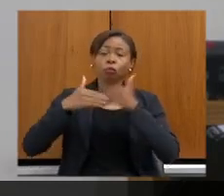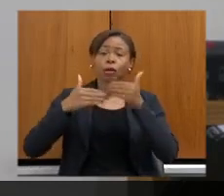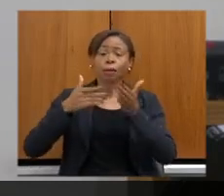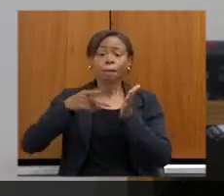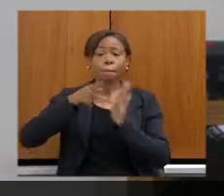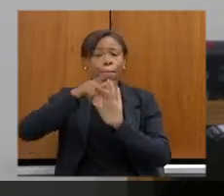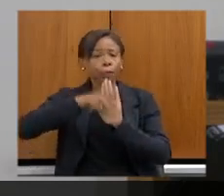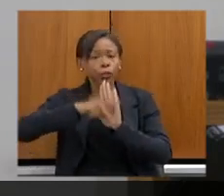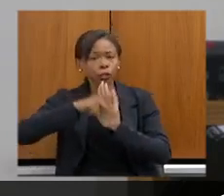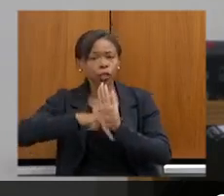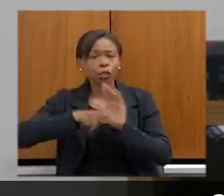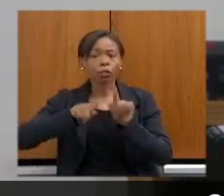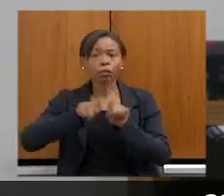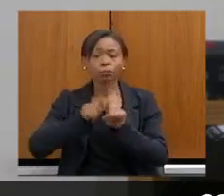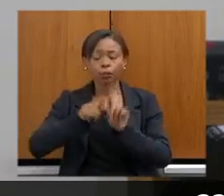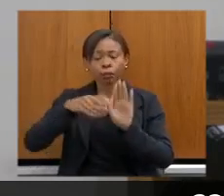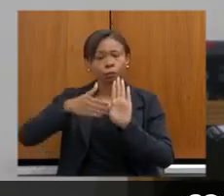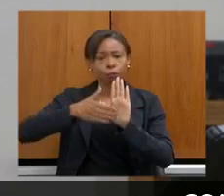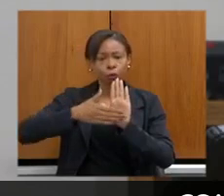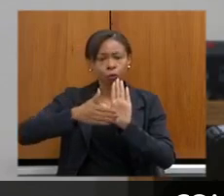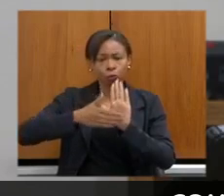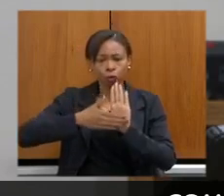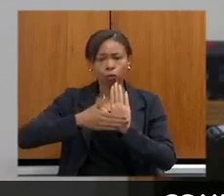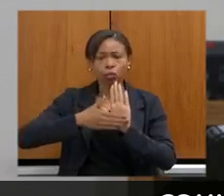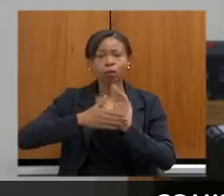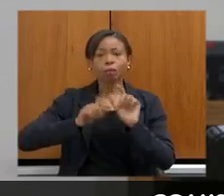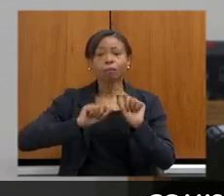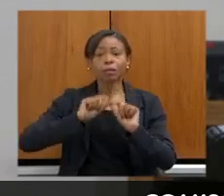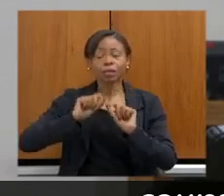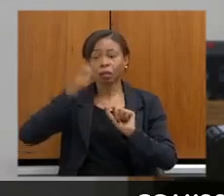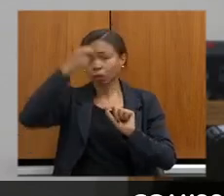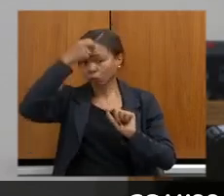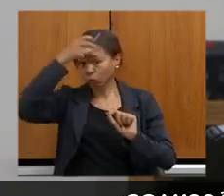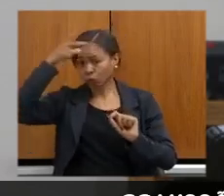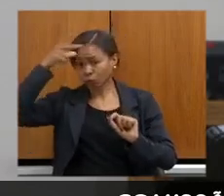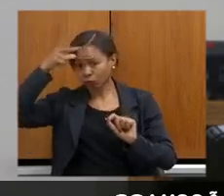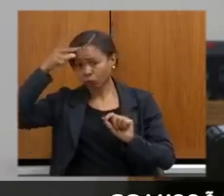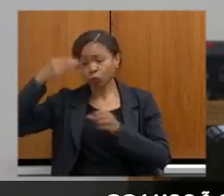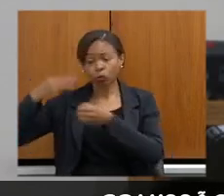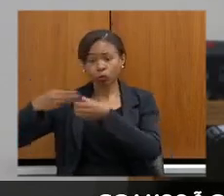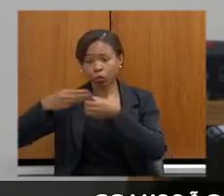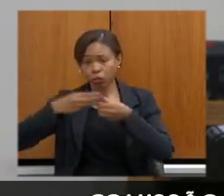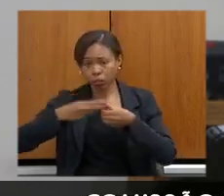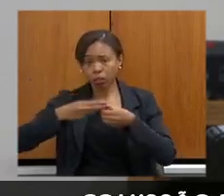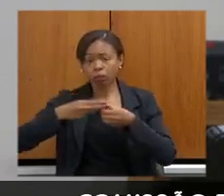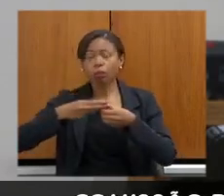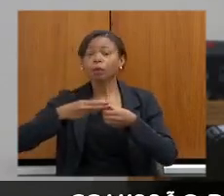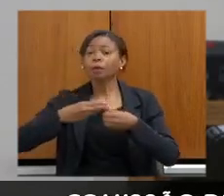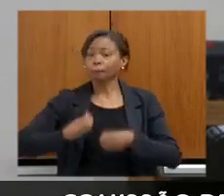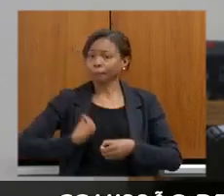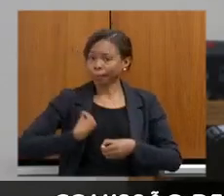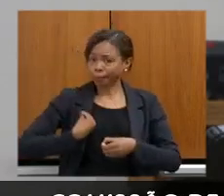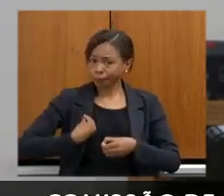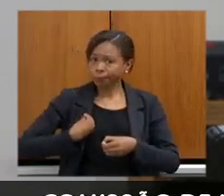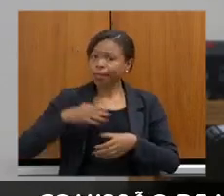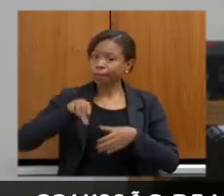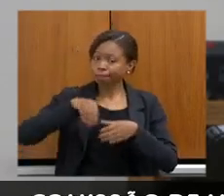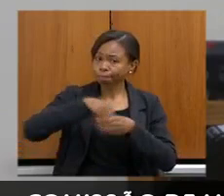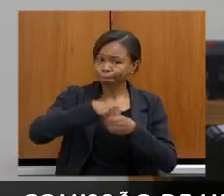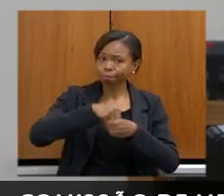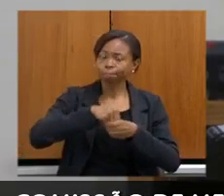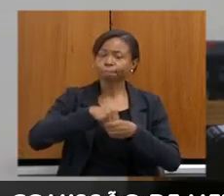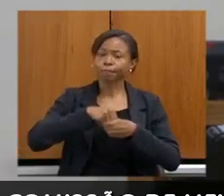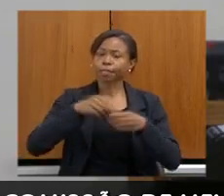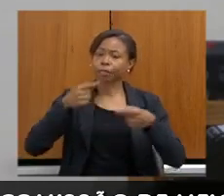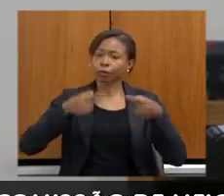para inserir os municípios nessas discussões, muito importante. Volto a agradecer que a presença do